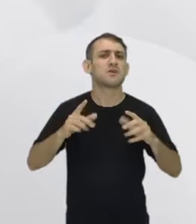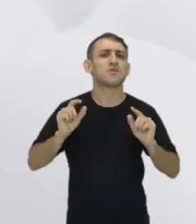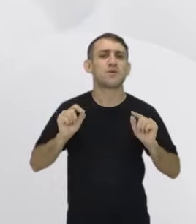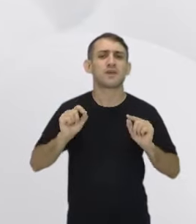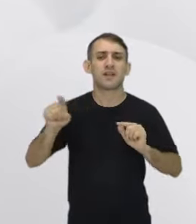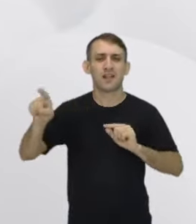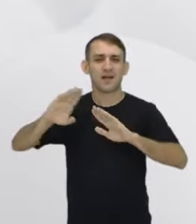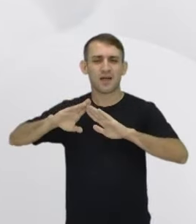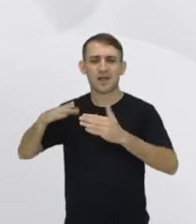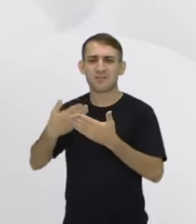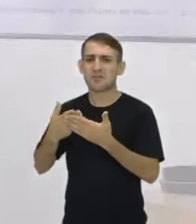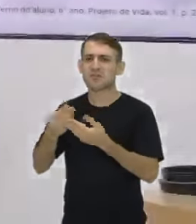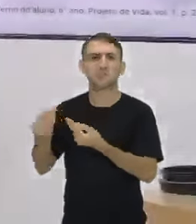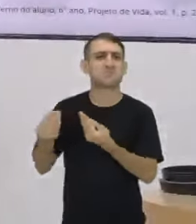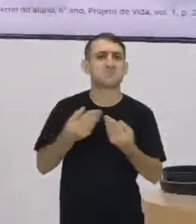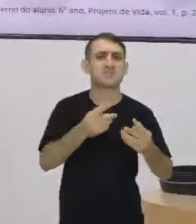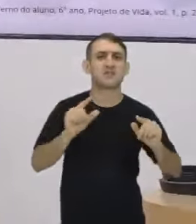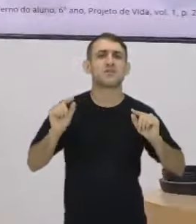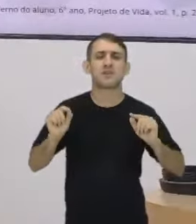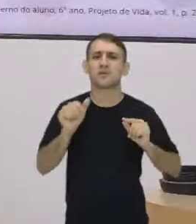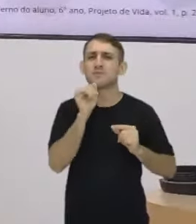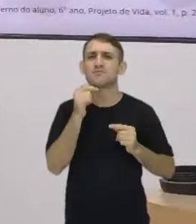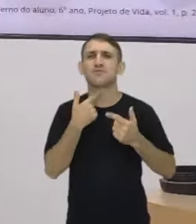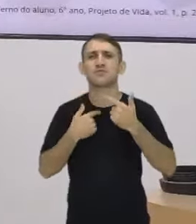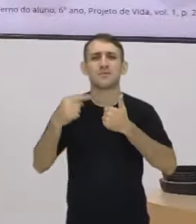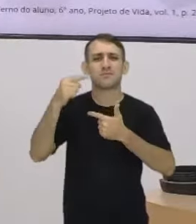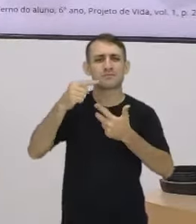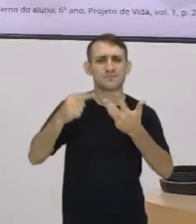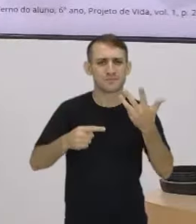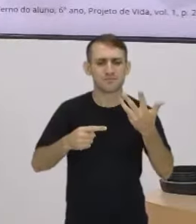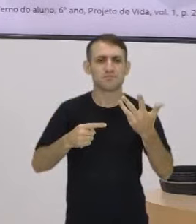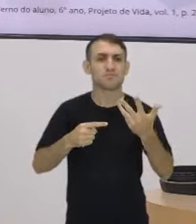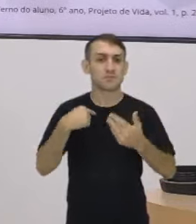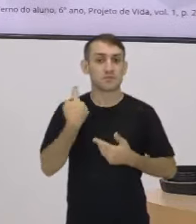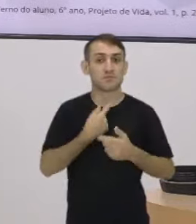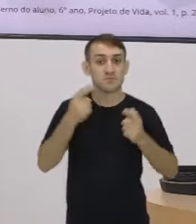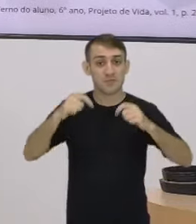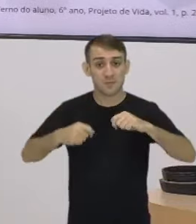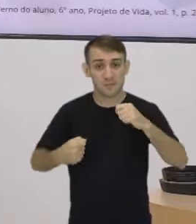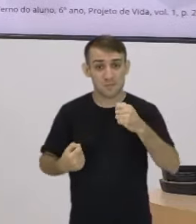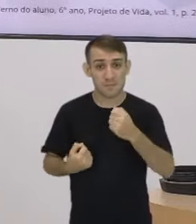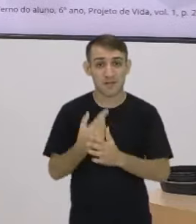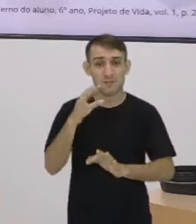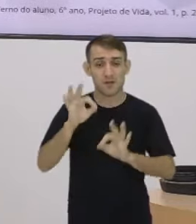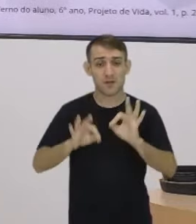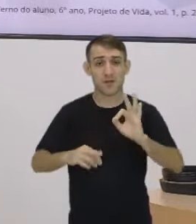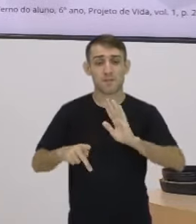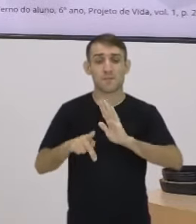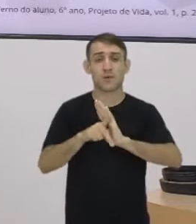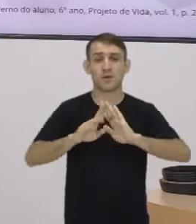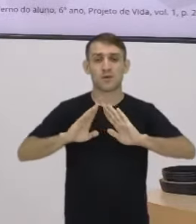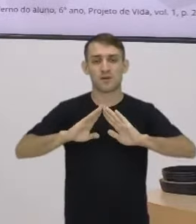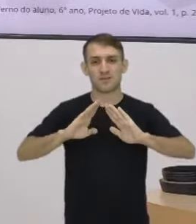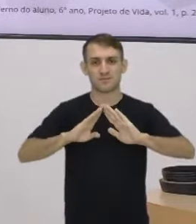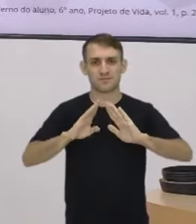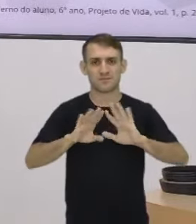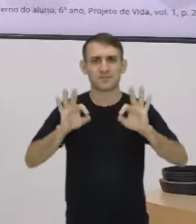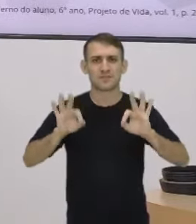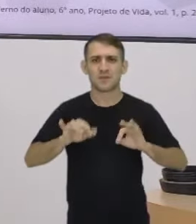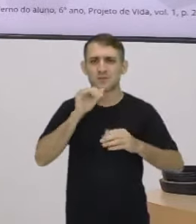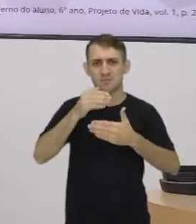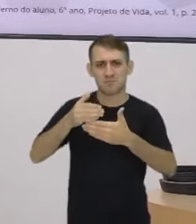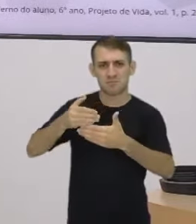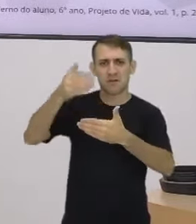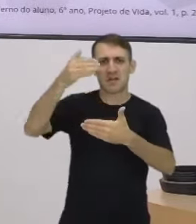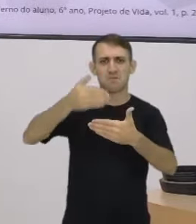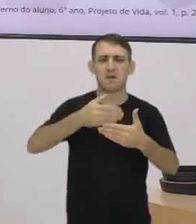a escola forneceu? Quais são os seus desejos pra gente criar a estrutura dessa casa? Então, vamos lá. As paredes,